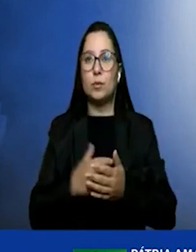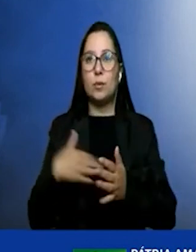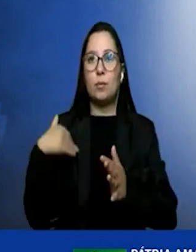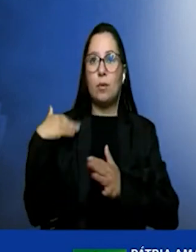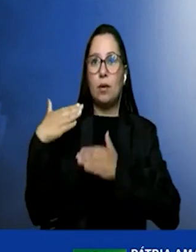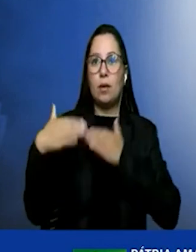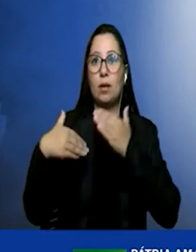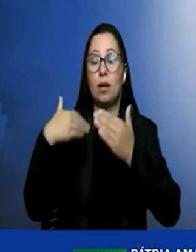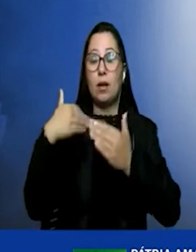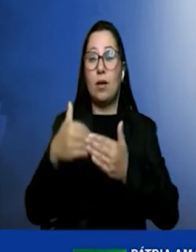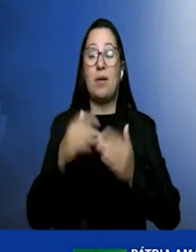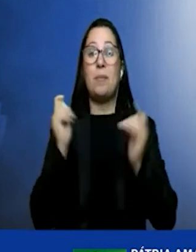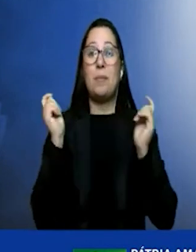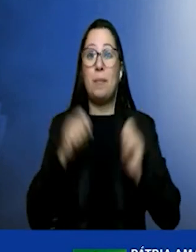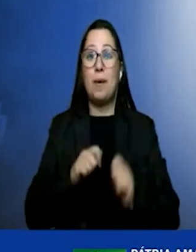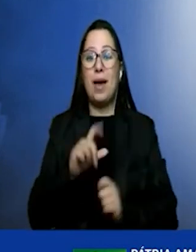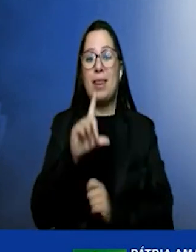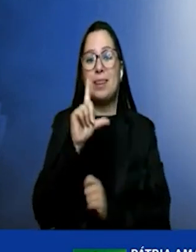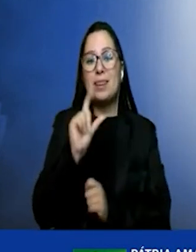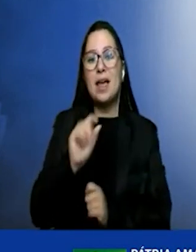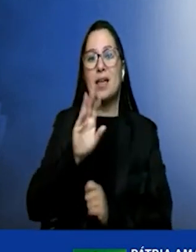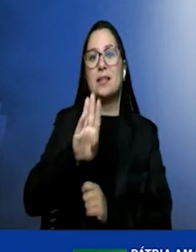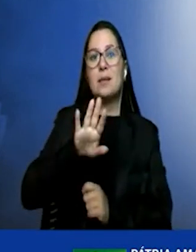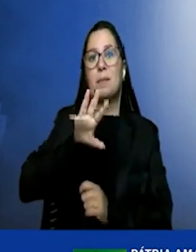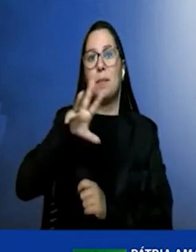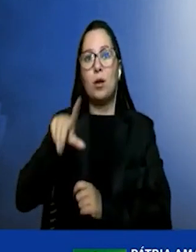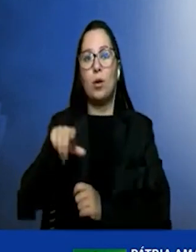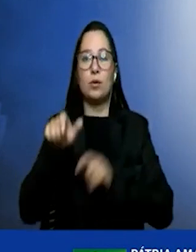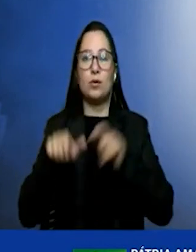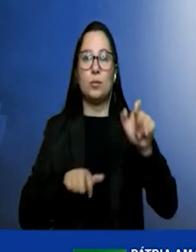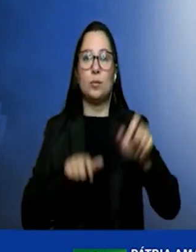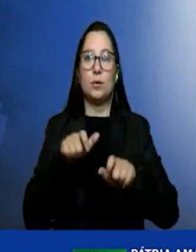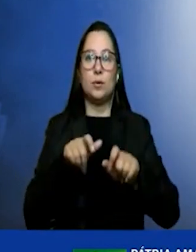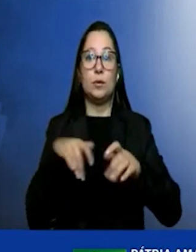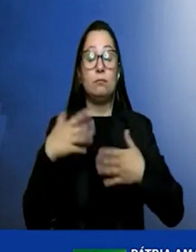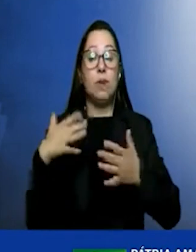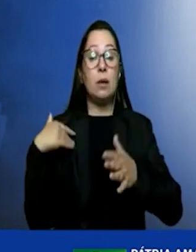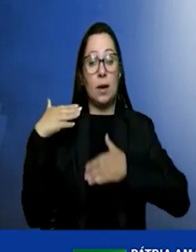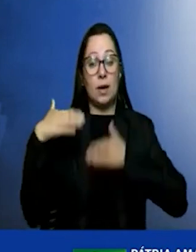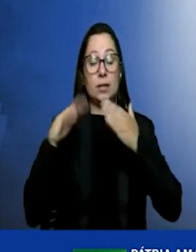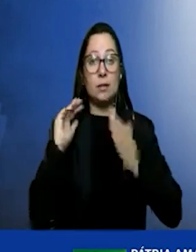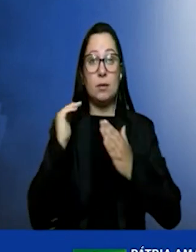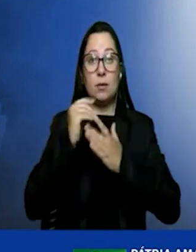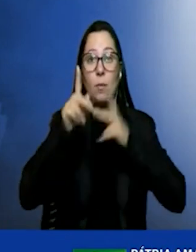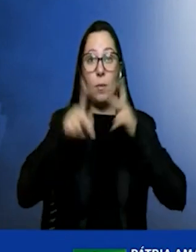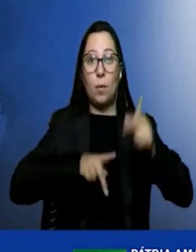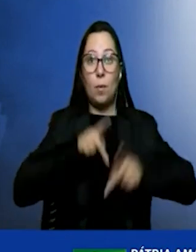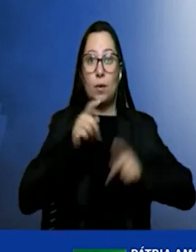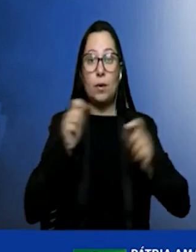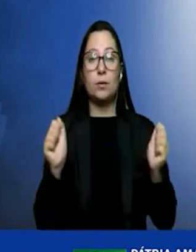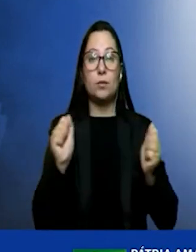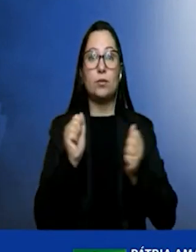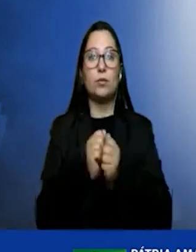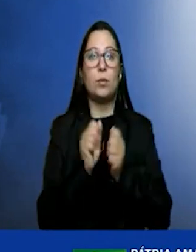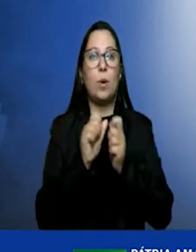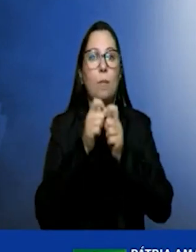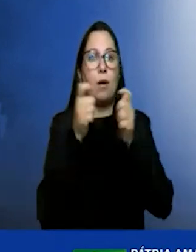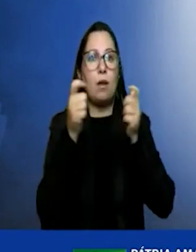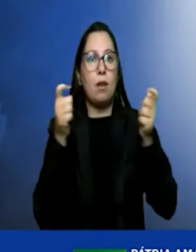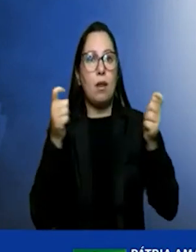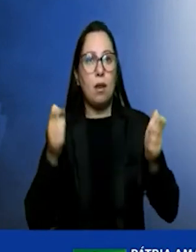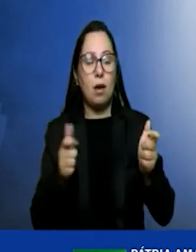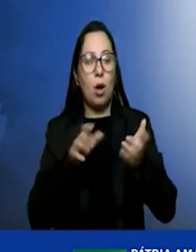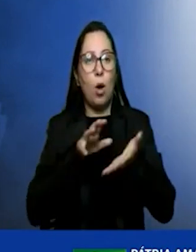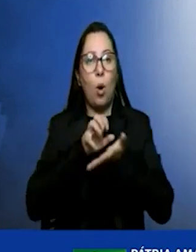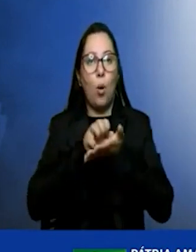bilhões de pessoas. Esse crescimento populacional traz consigo um aumento significativo do consumo de